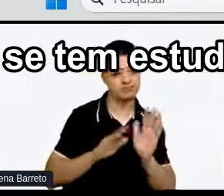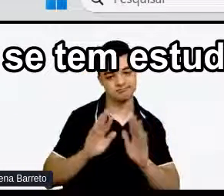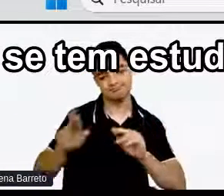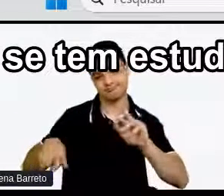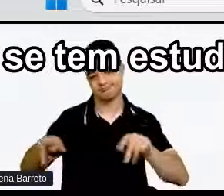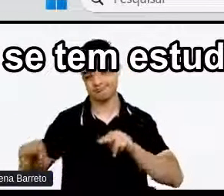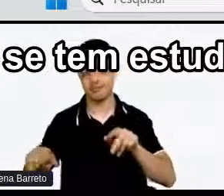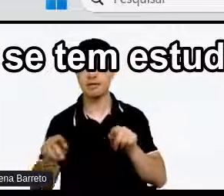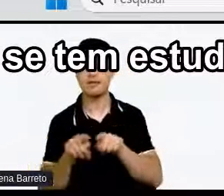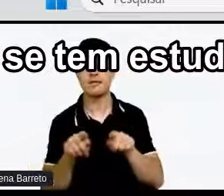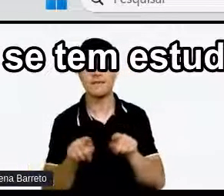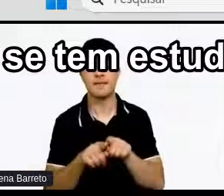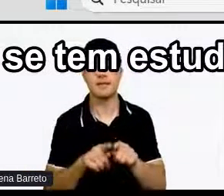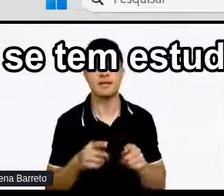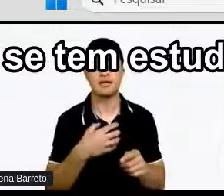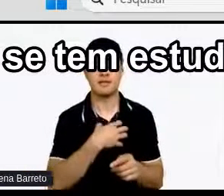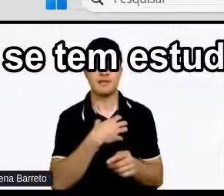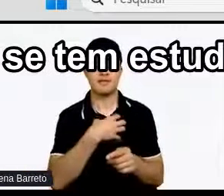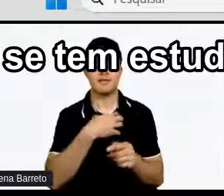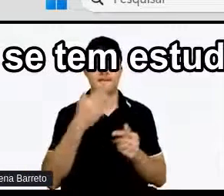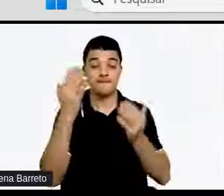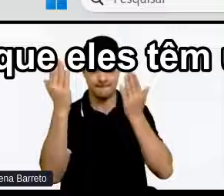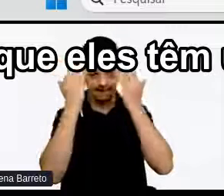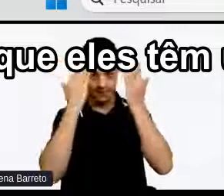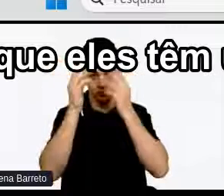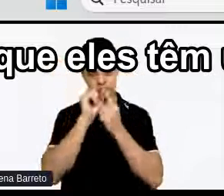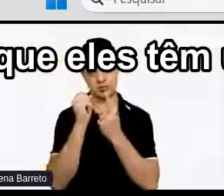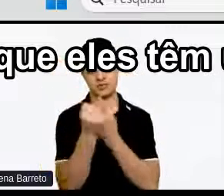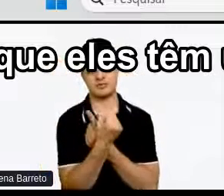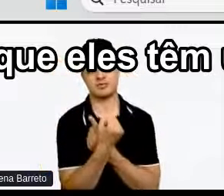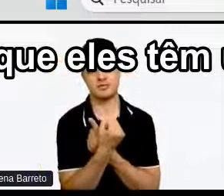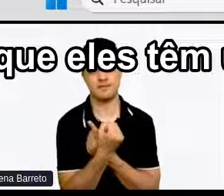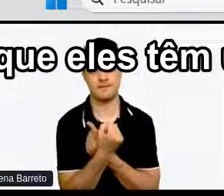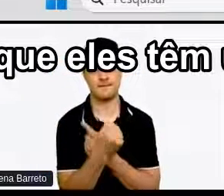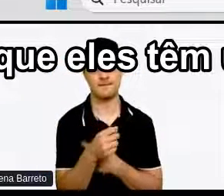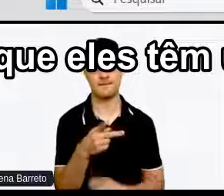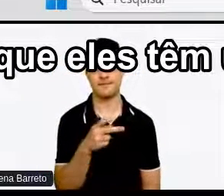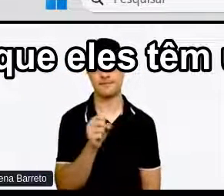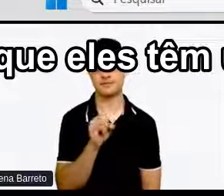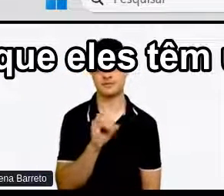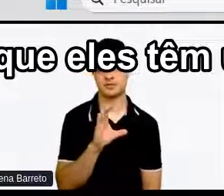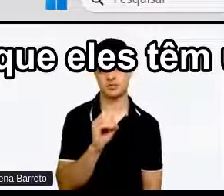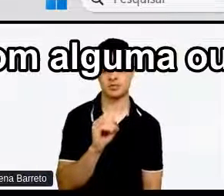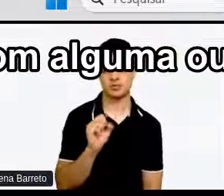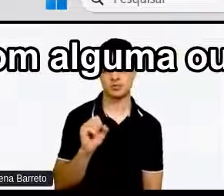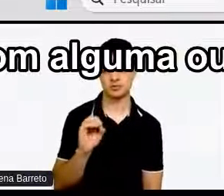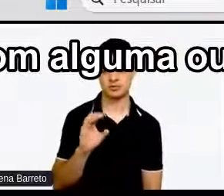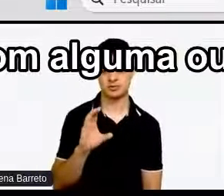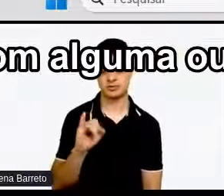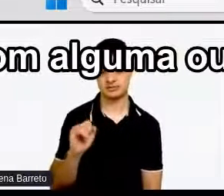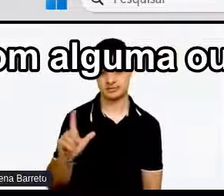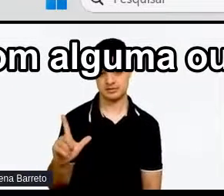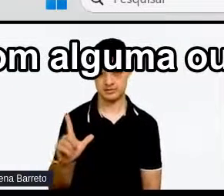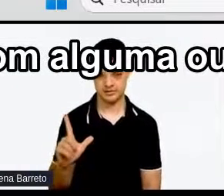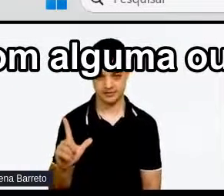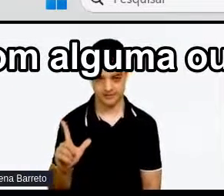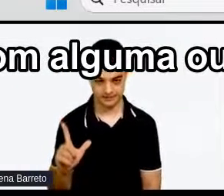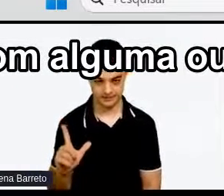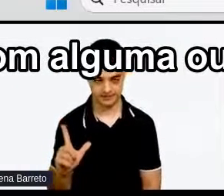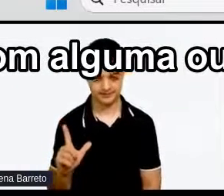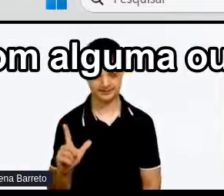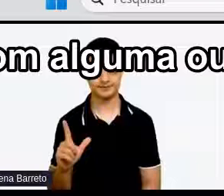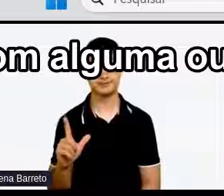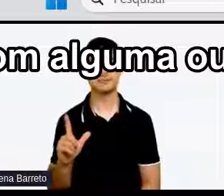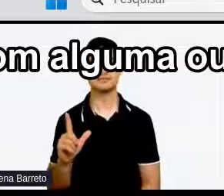Não se tem Estudos conclusivos Ainda sobre isso Mas que eles Têm uma Concomitância Eles ocorrem Com